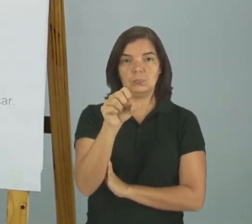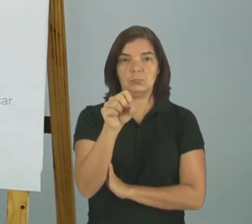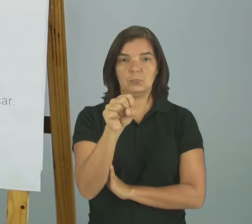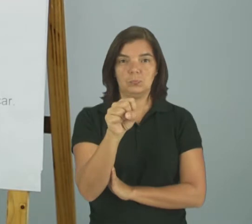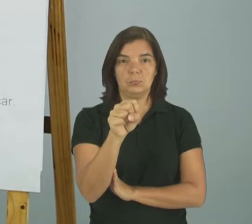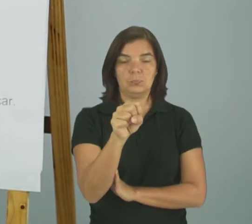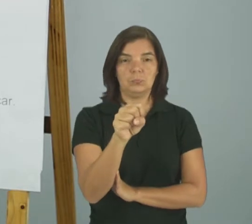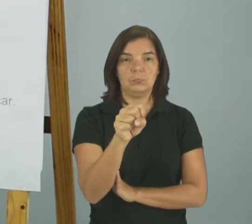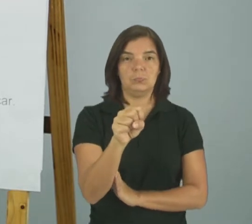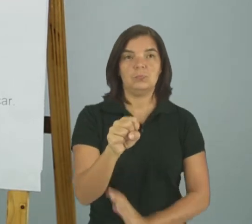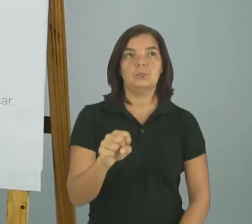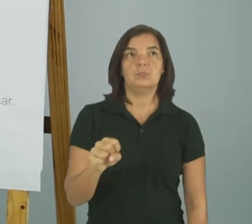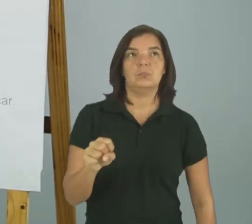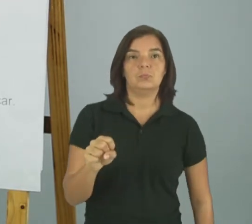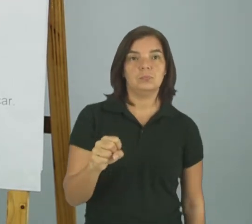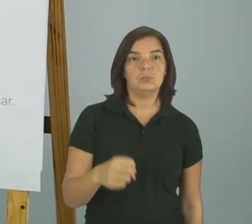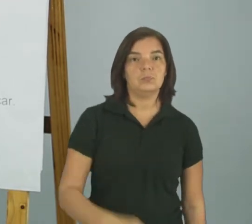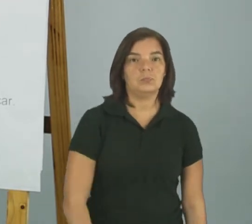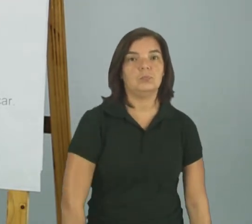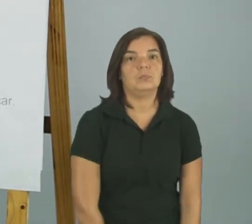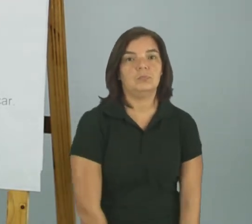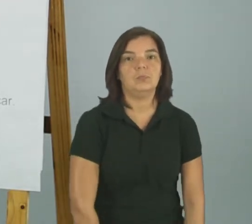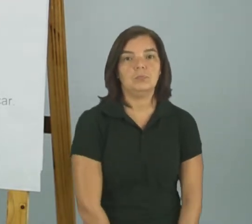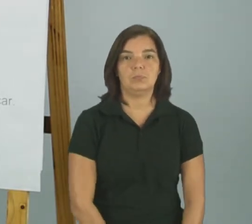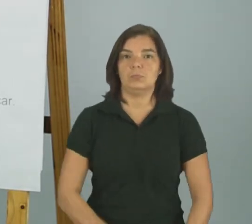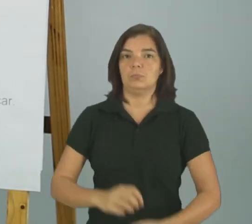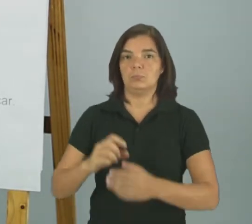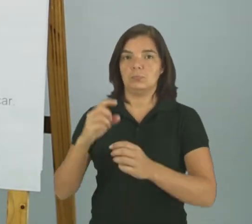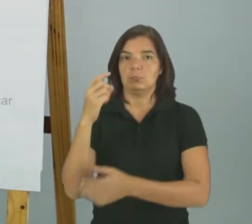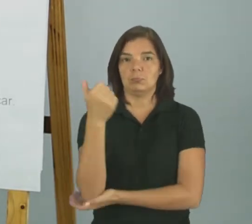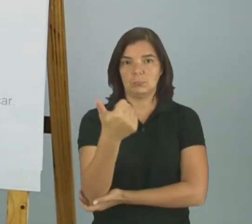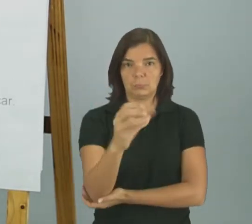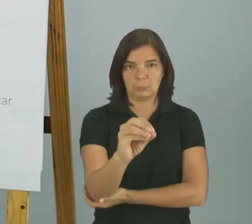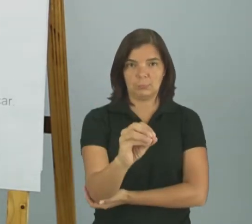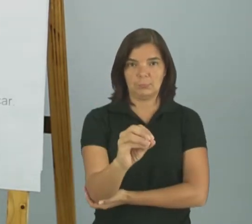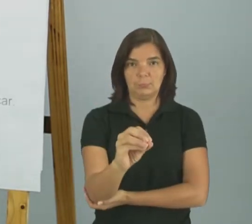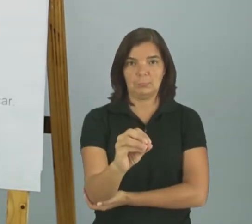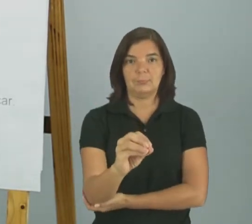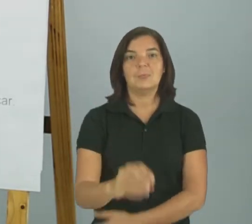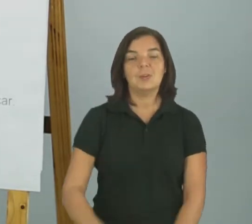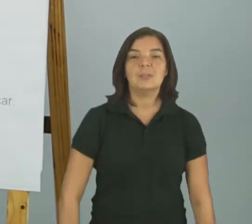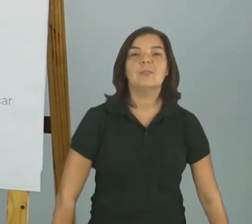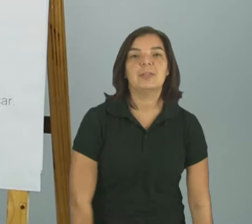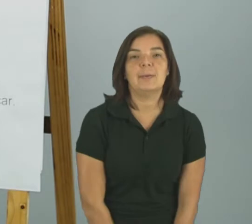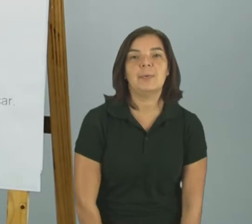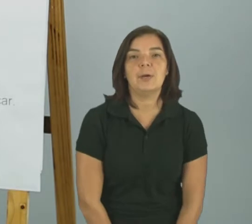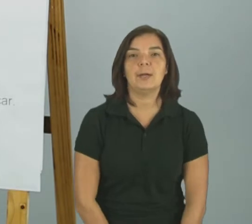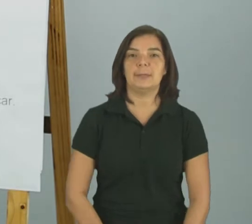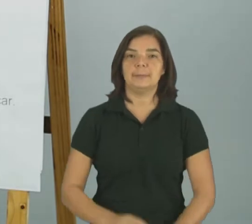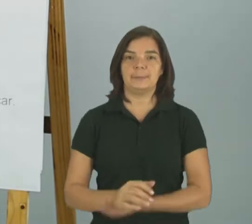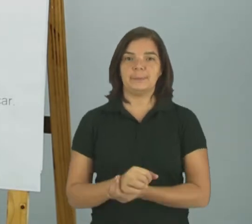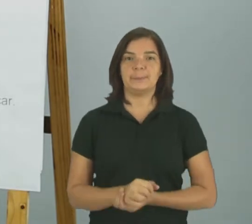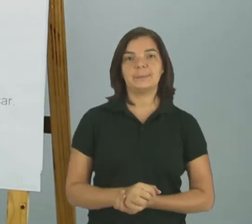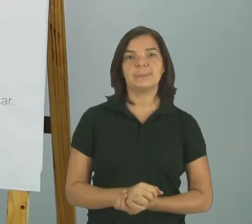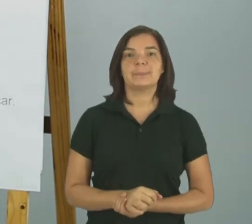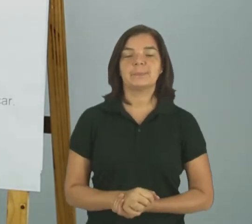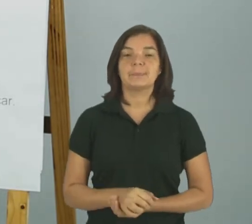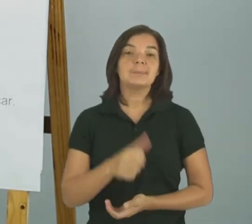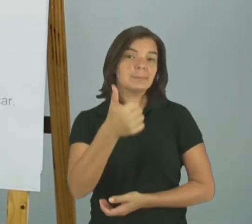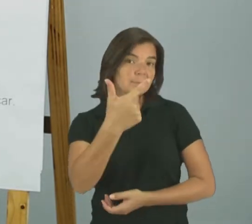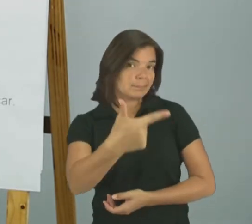Oito Nove Dez Onze Doze